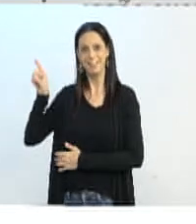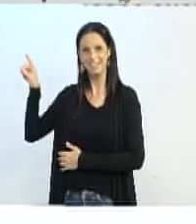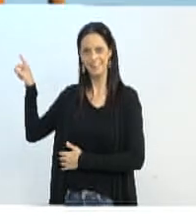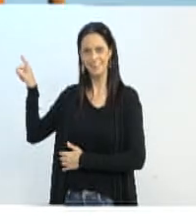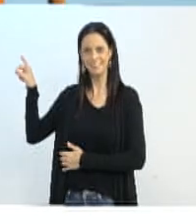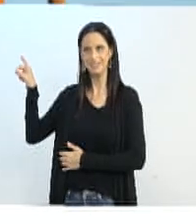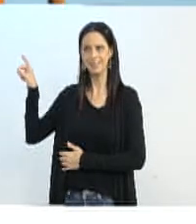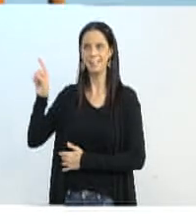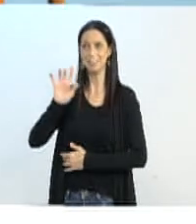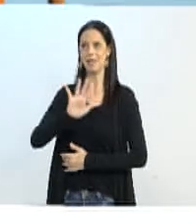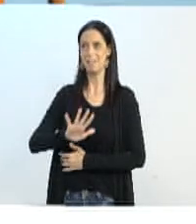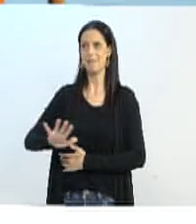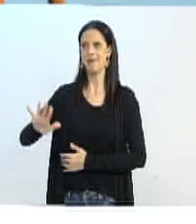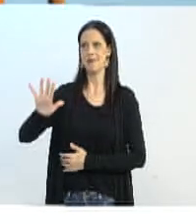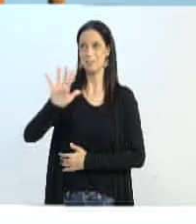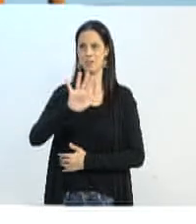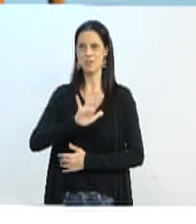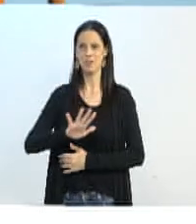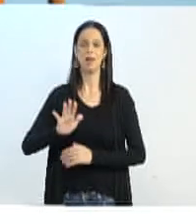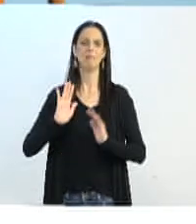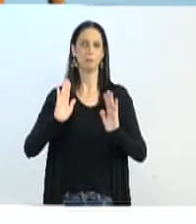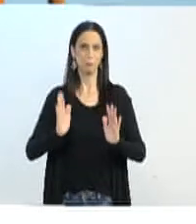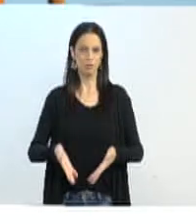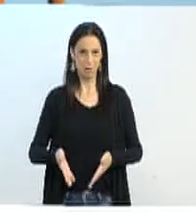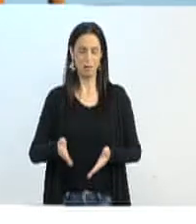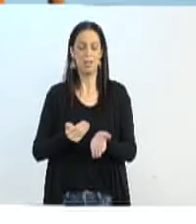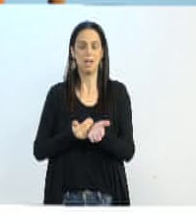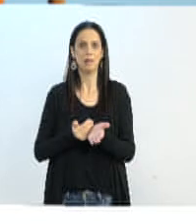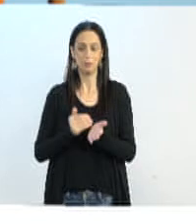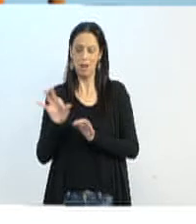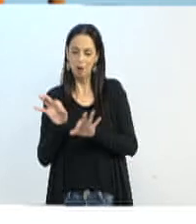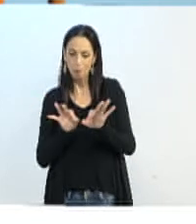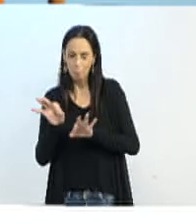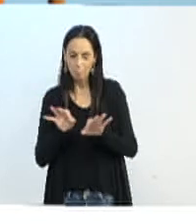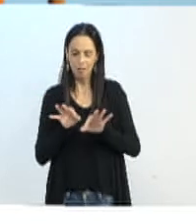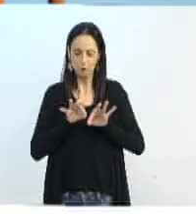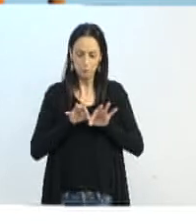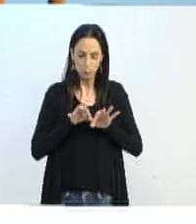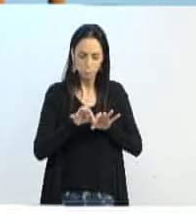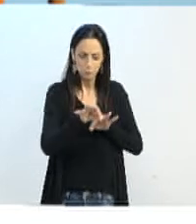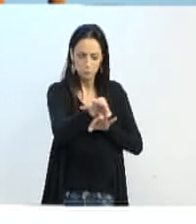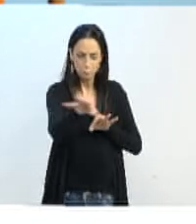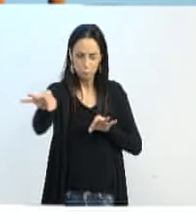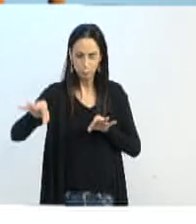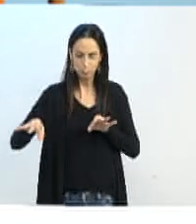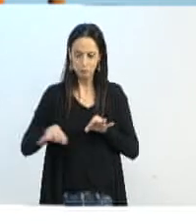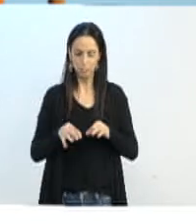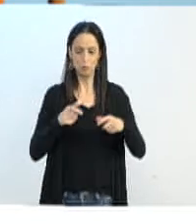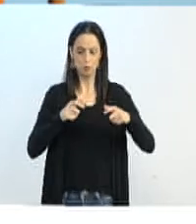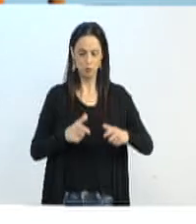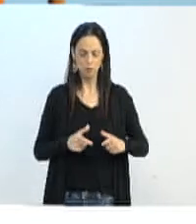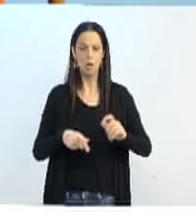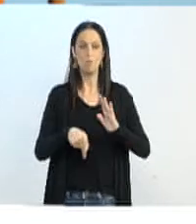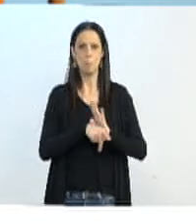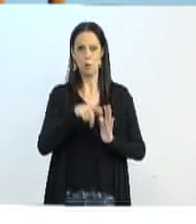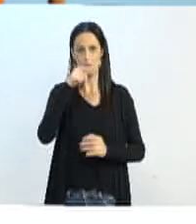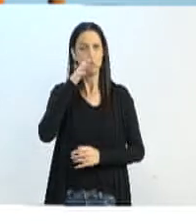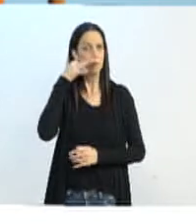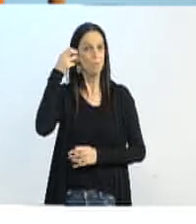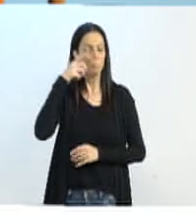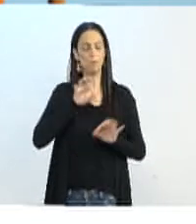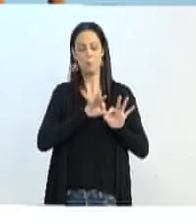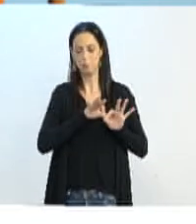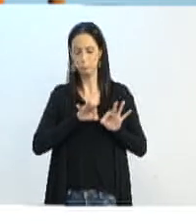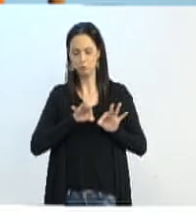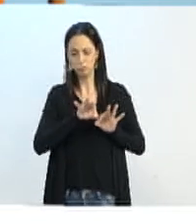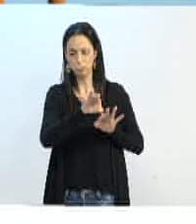foi delimitada. Ela começa onde está o campus 1 da FURB, e vai até lá na rua Santa Catarina,